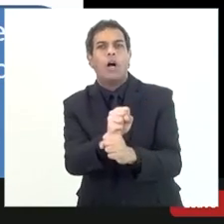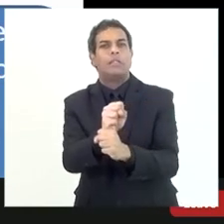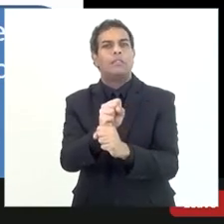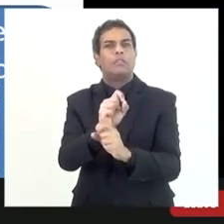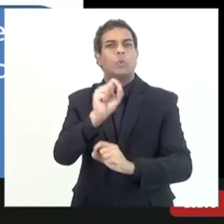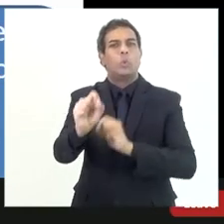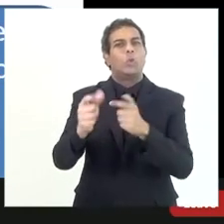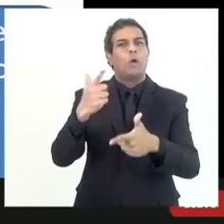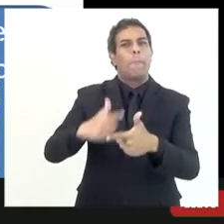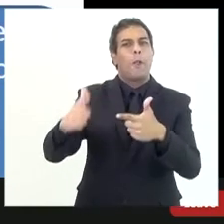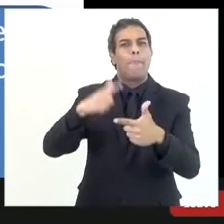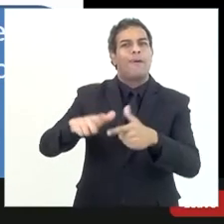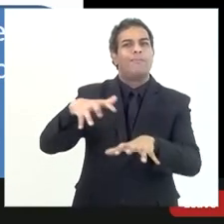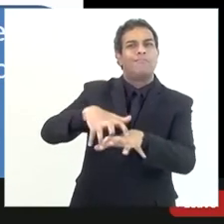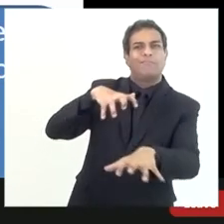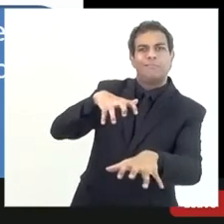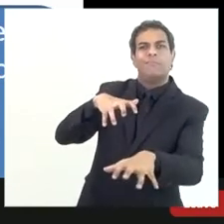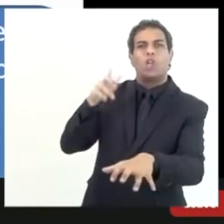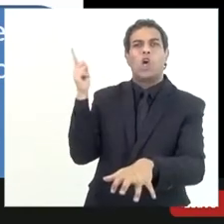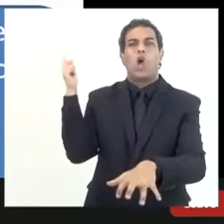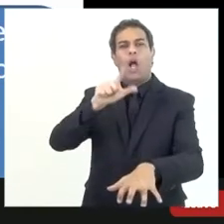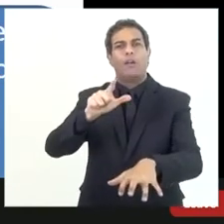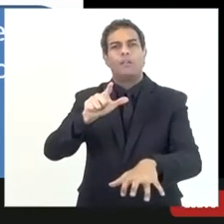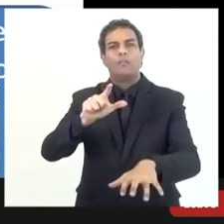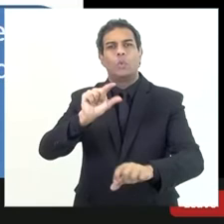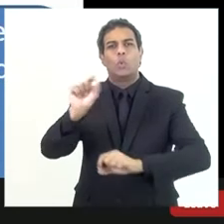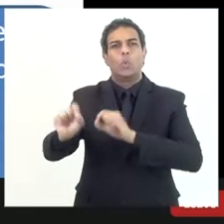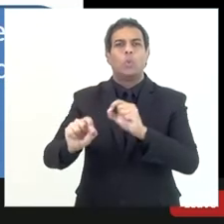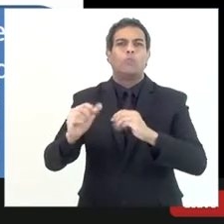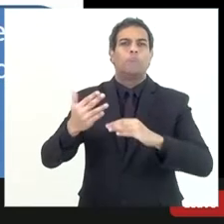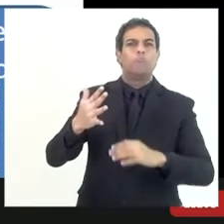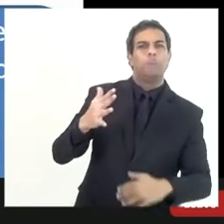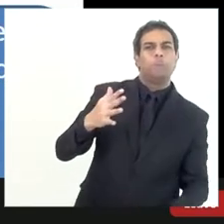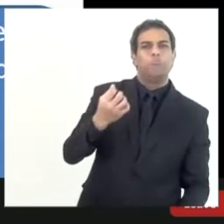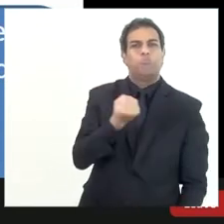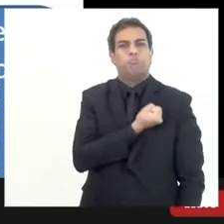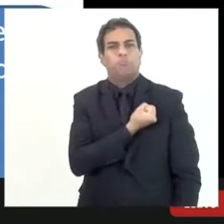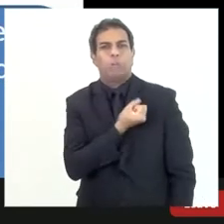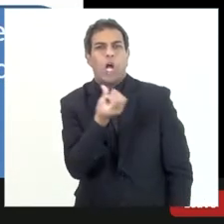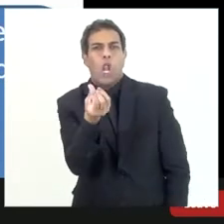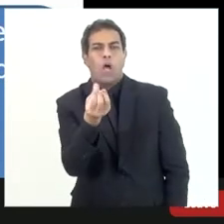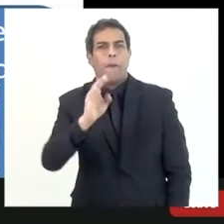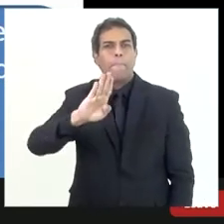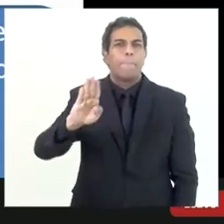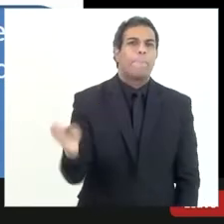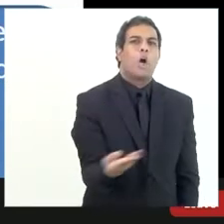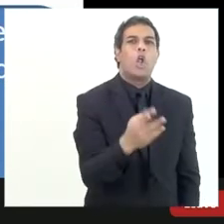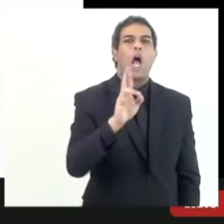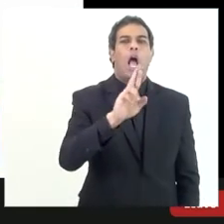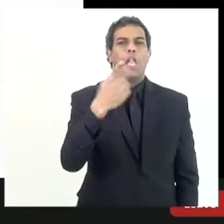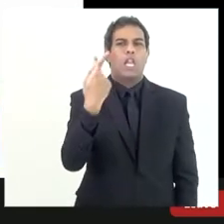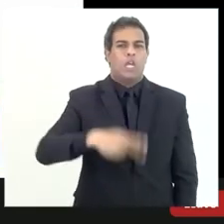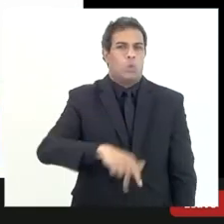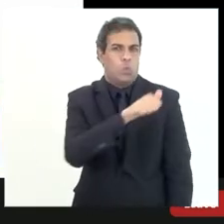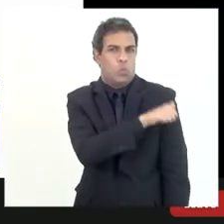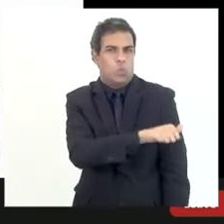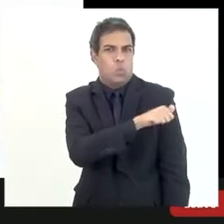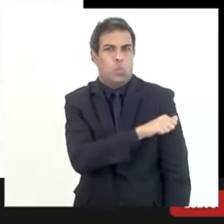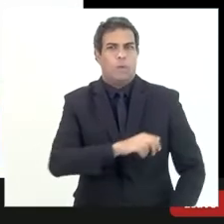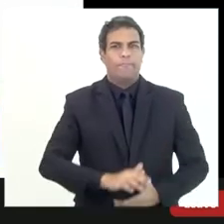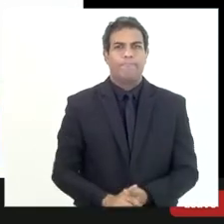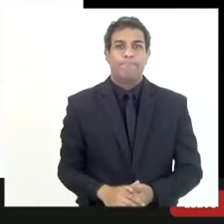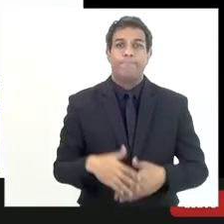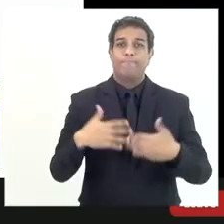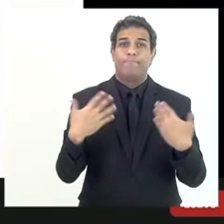remota né de recuperabilidade no valor estimado de 6 bilhões de reais né aí para